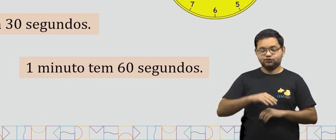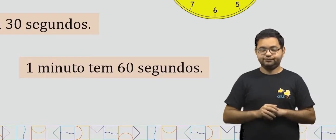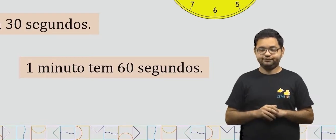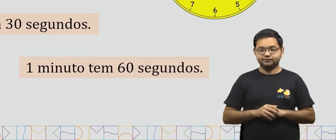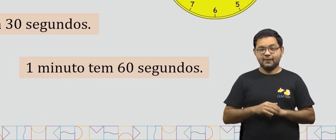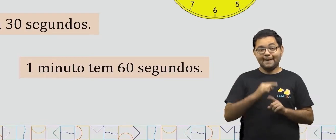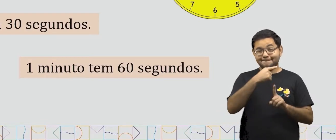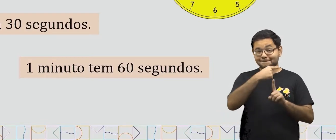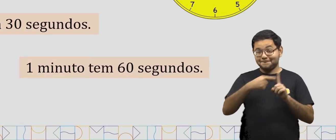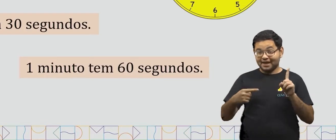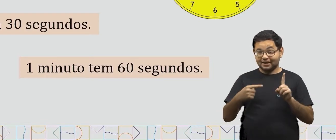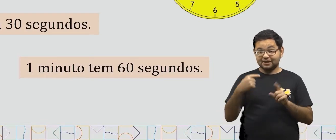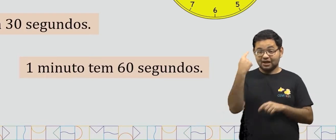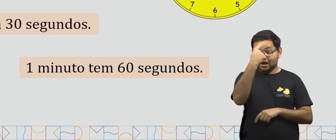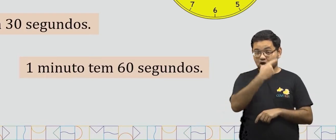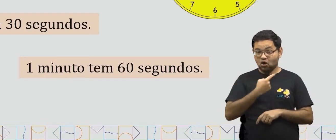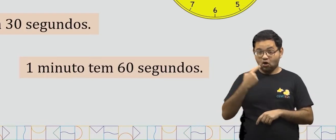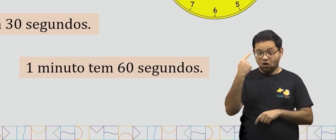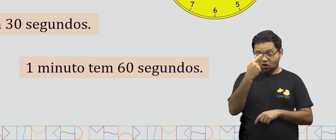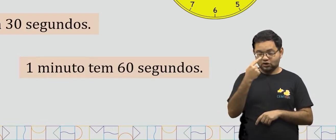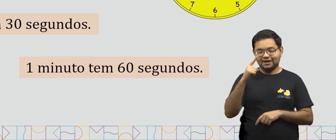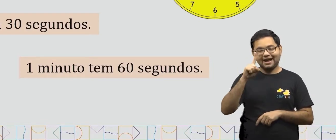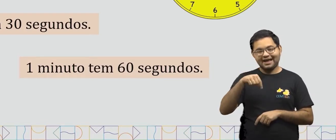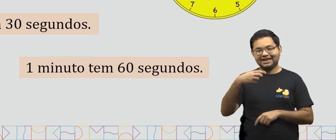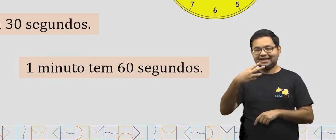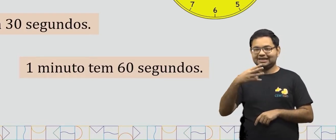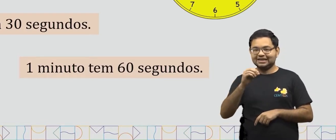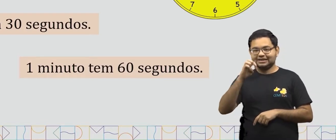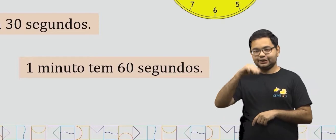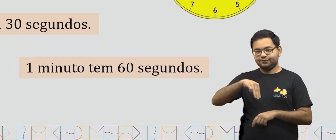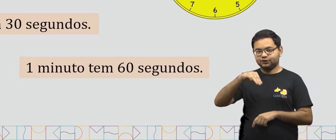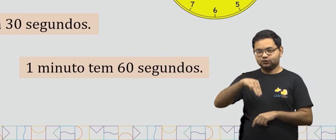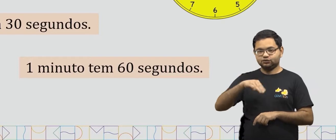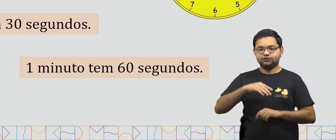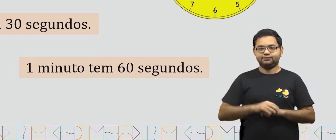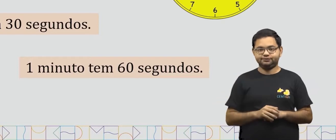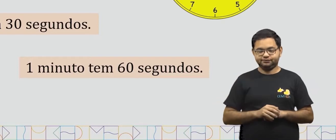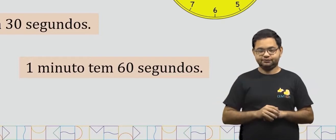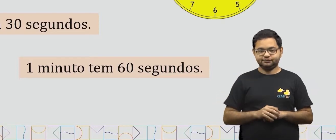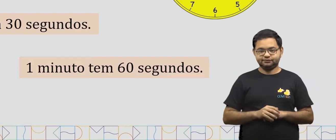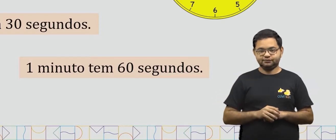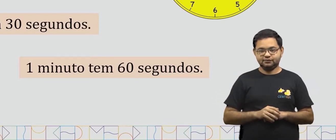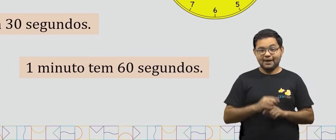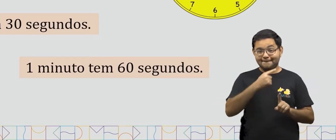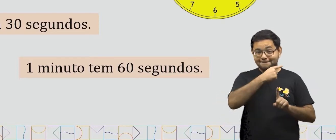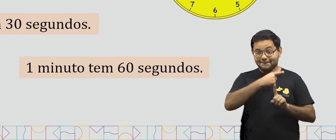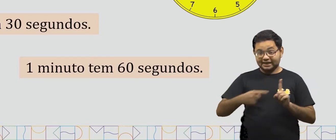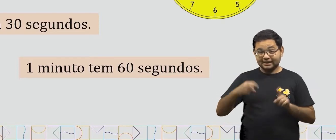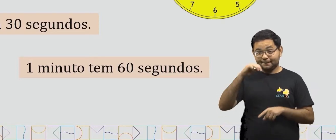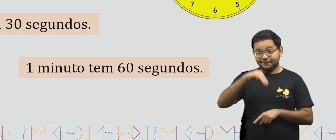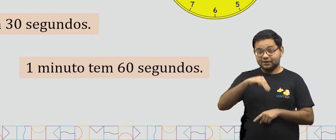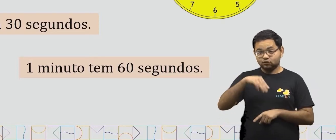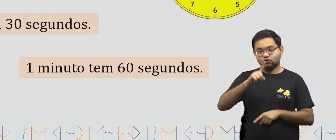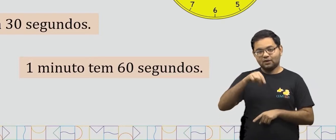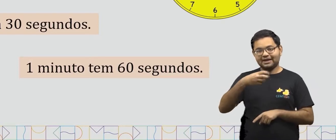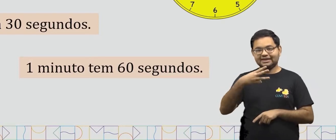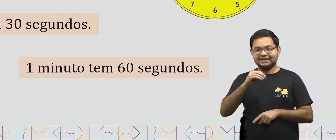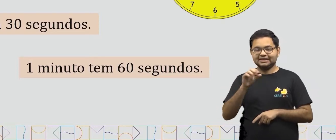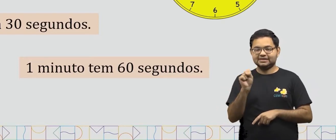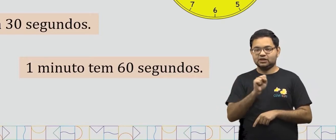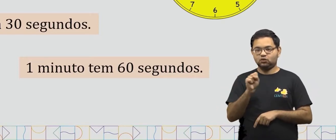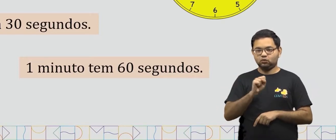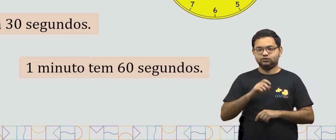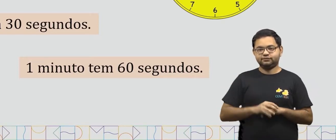tem 30 minutos. Meio minuto tem 30 segundos. E 1 minuto